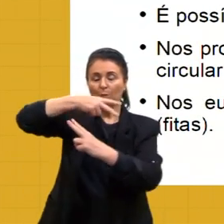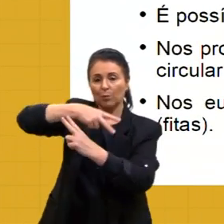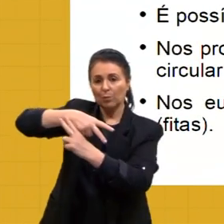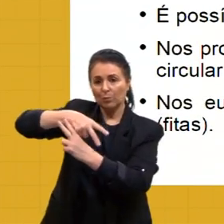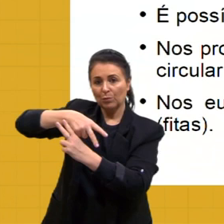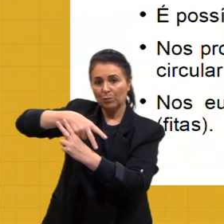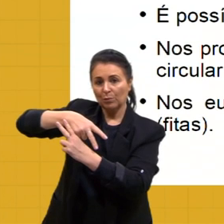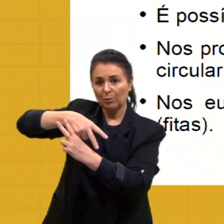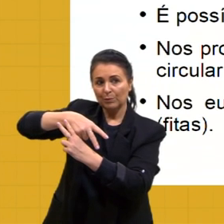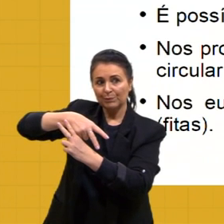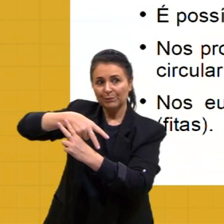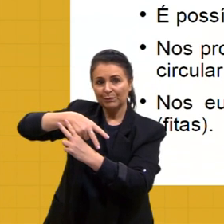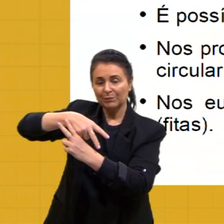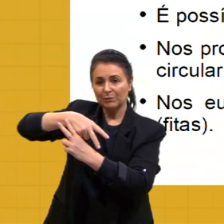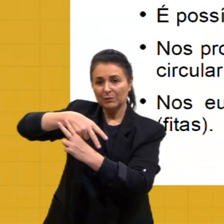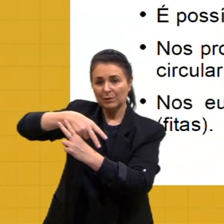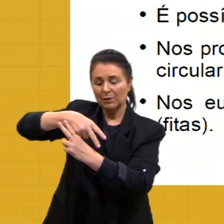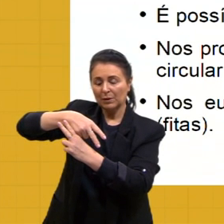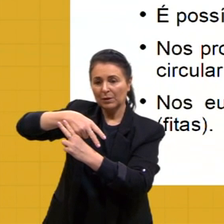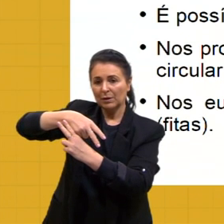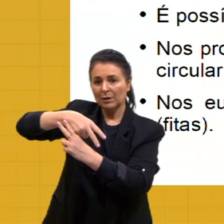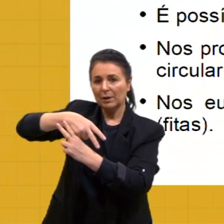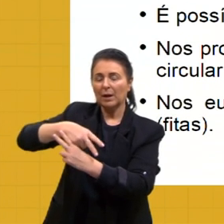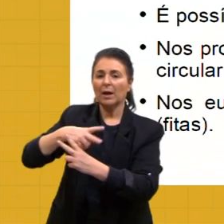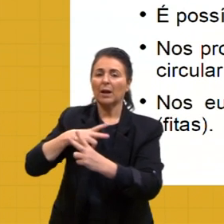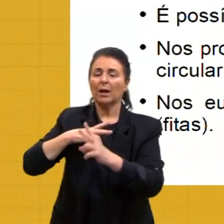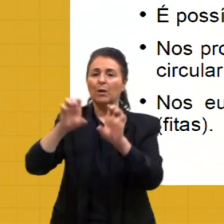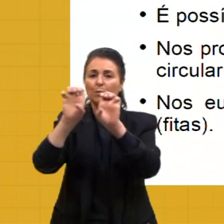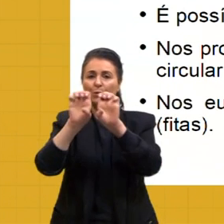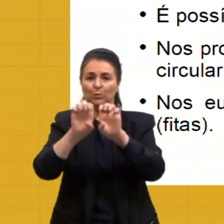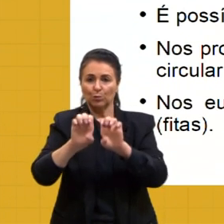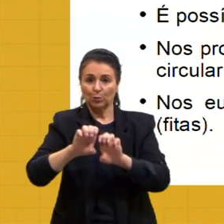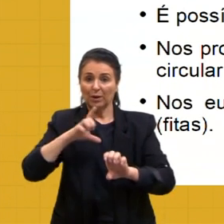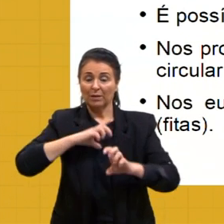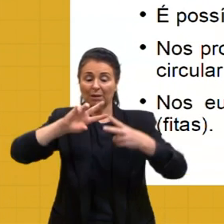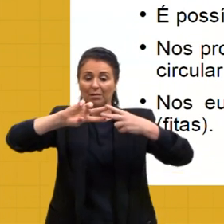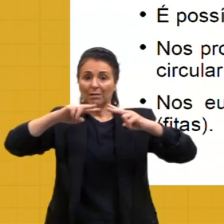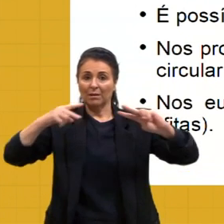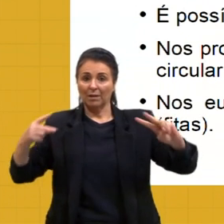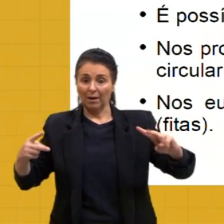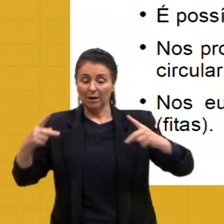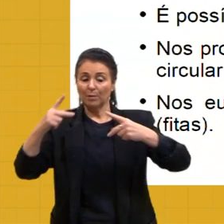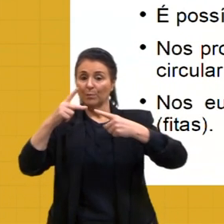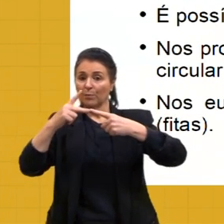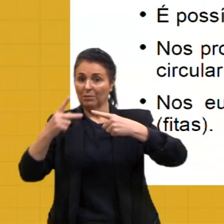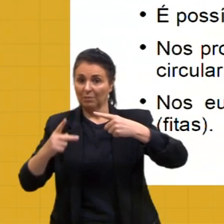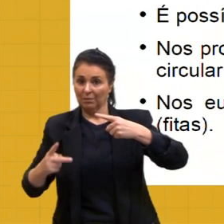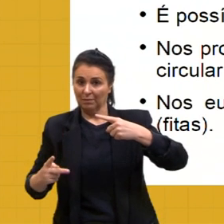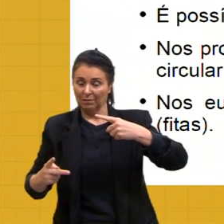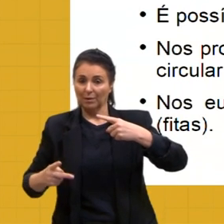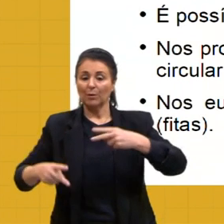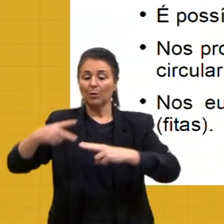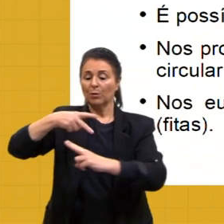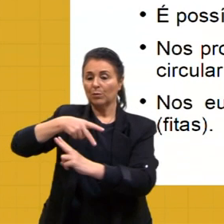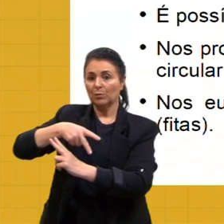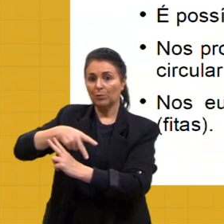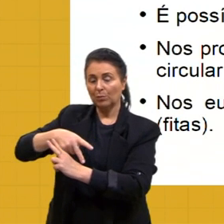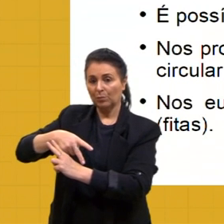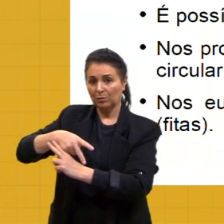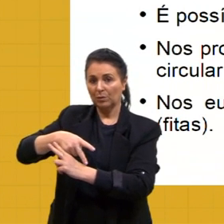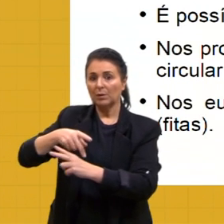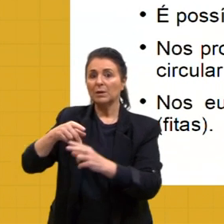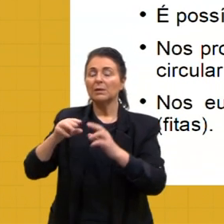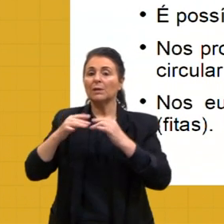o cromossomo é uma estrutura composta de DNA e proteínas. Os cromossomos são um estado